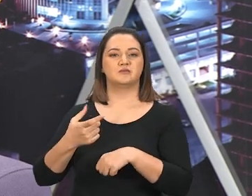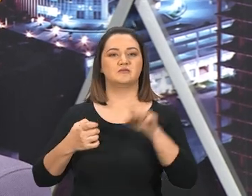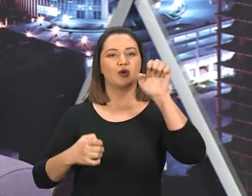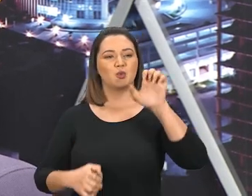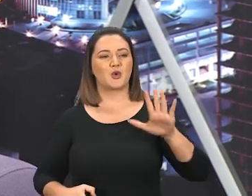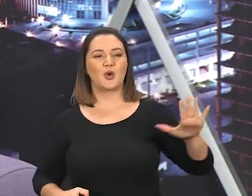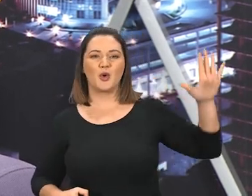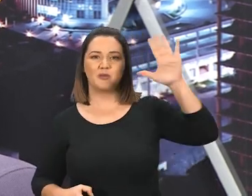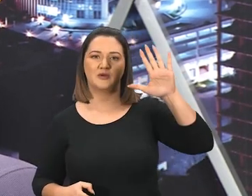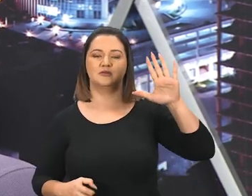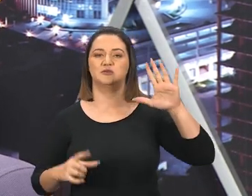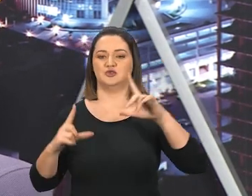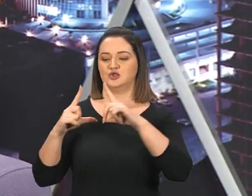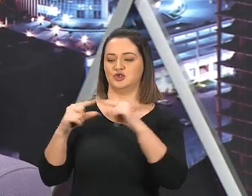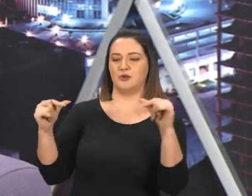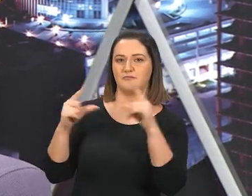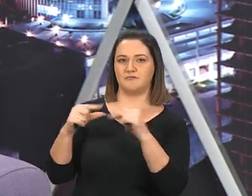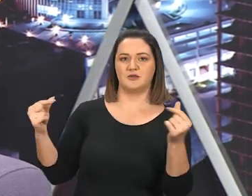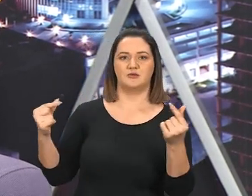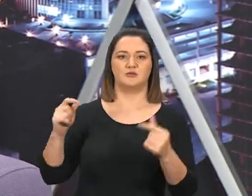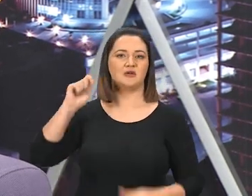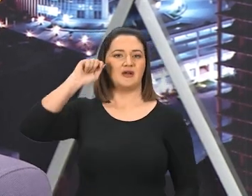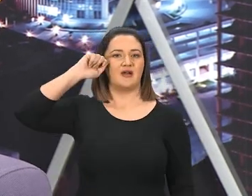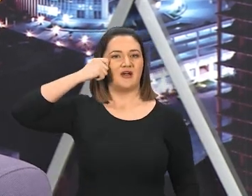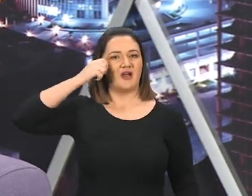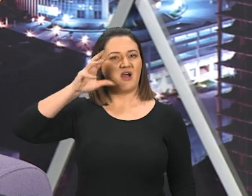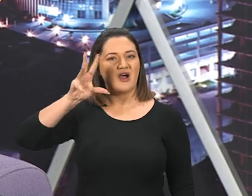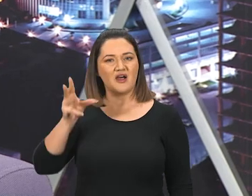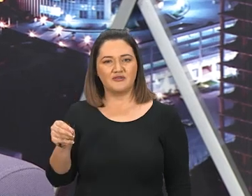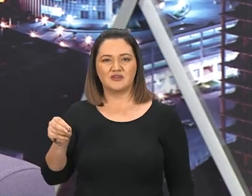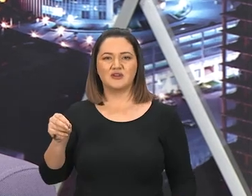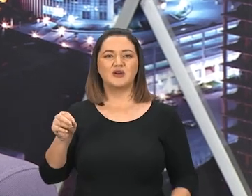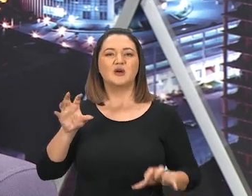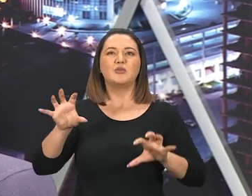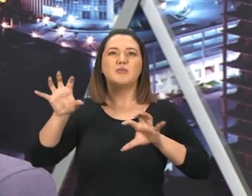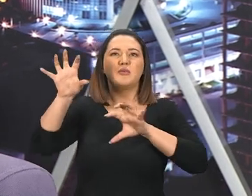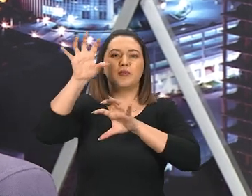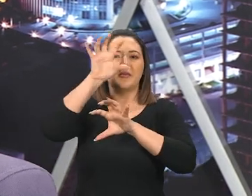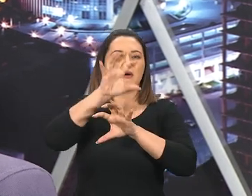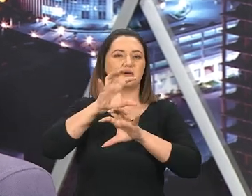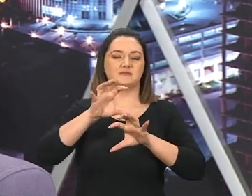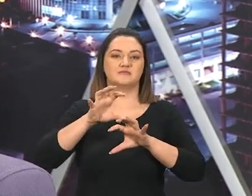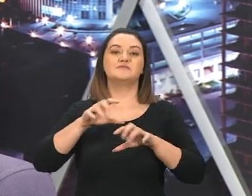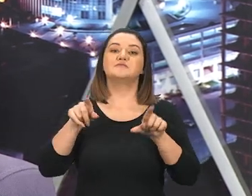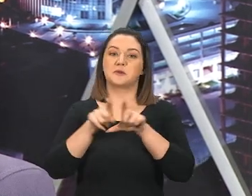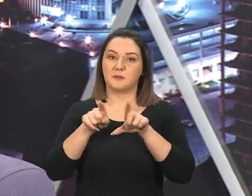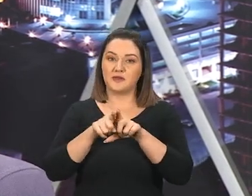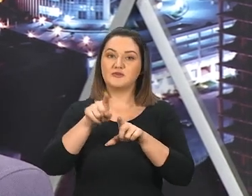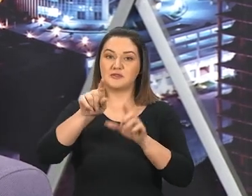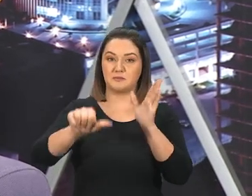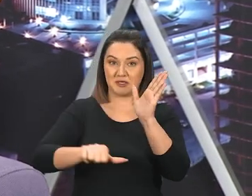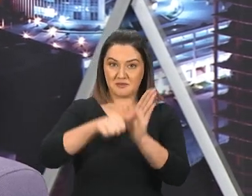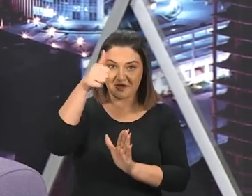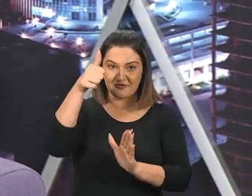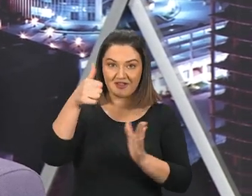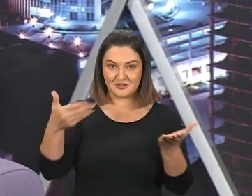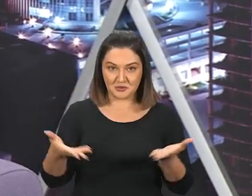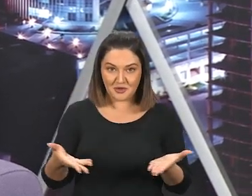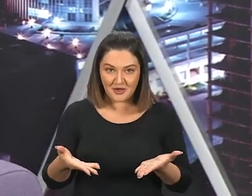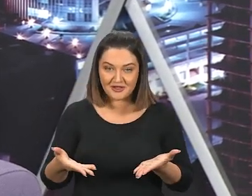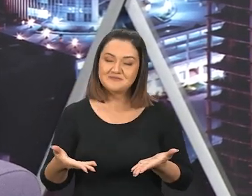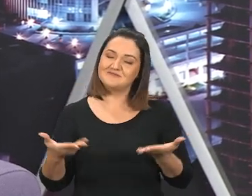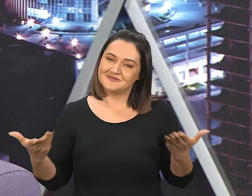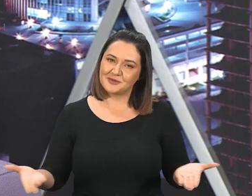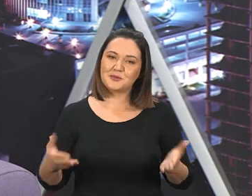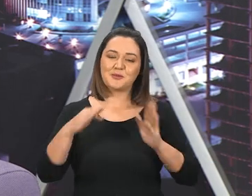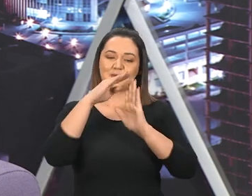na Europa, no Japão, na África, e em outros lugares do mundo também. A você que está, pela primeira vez, assistindo